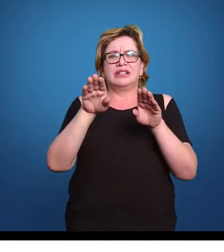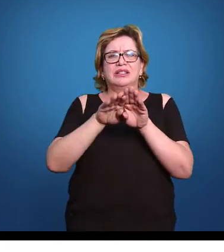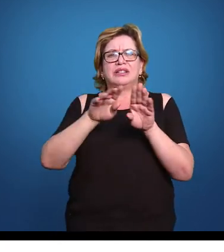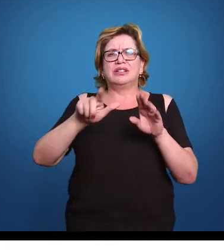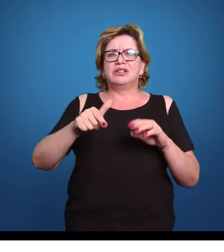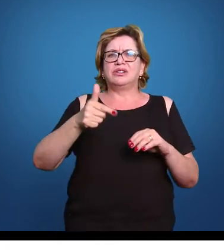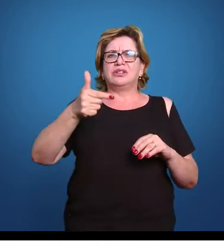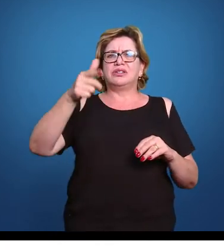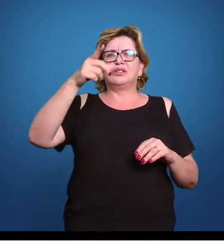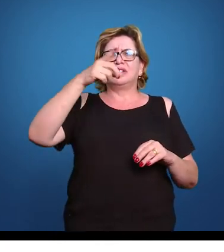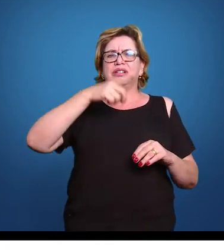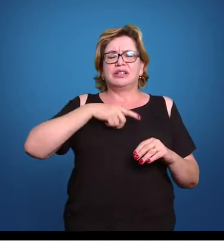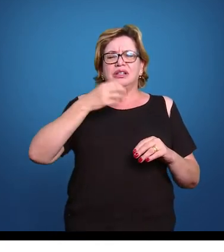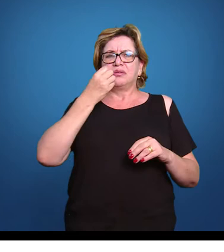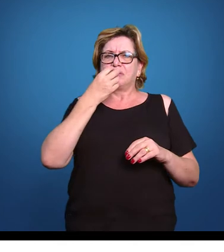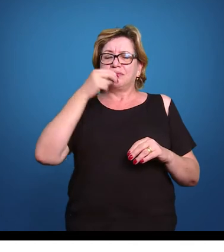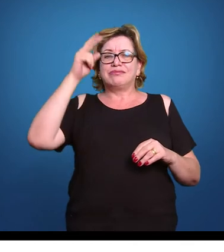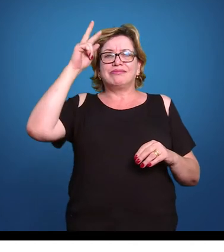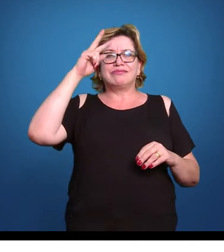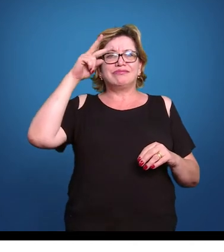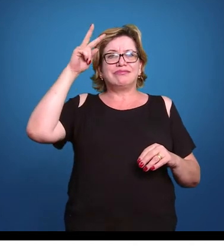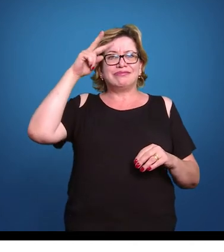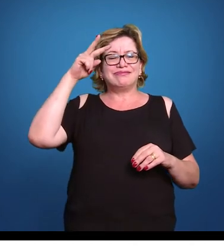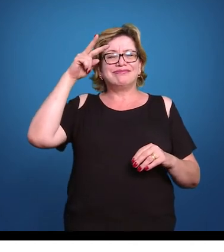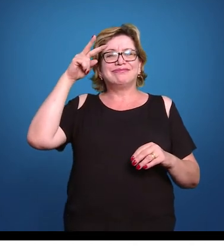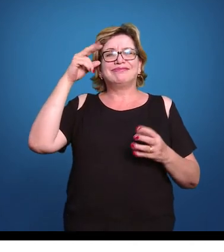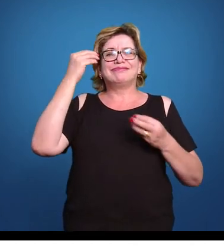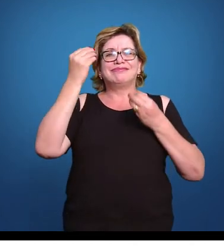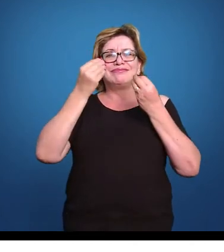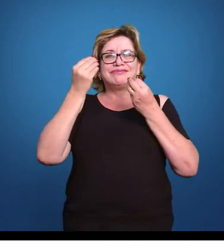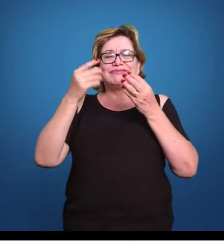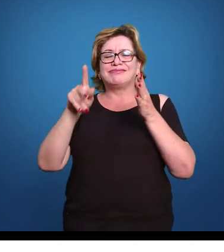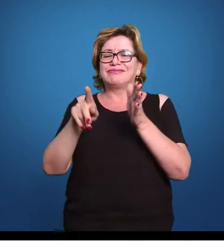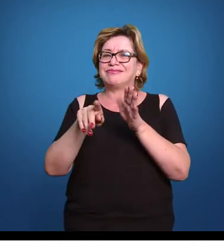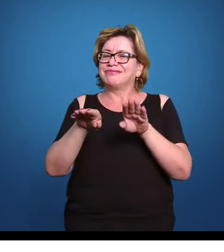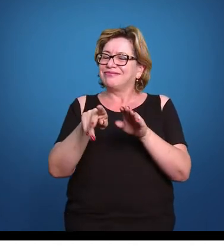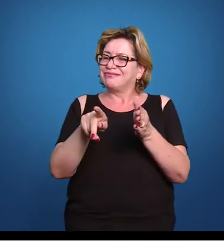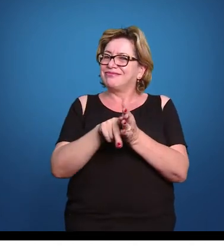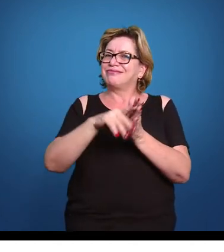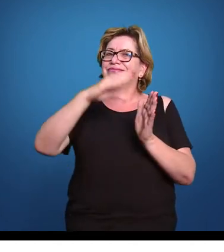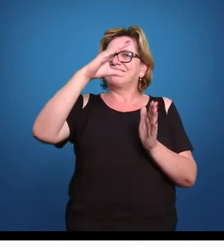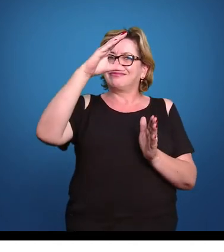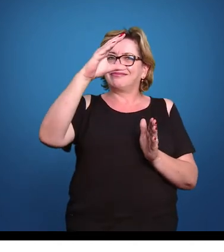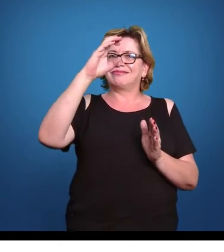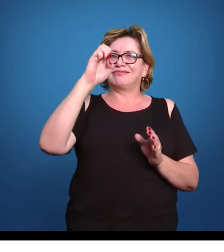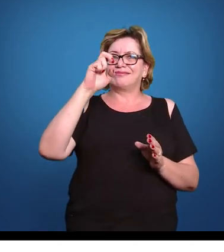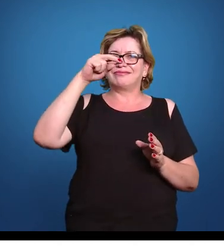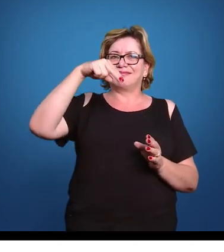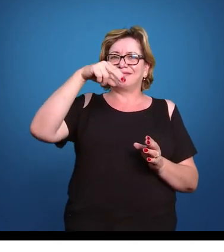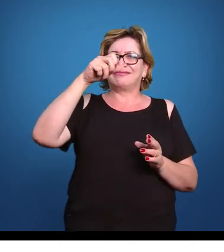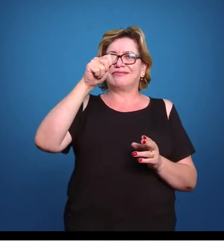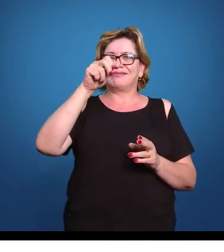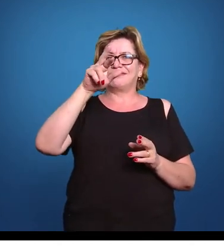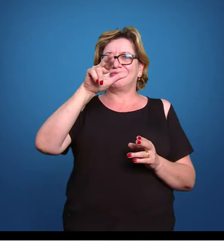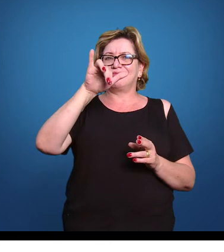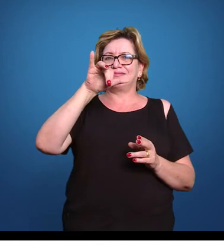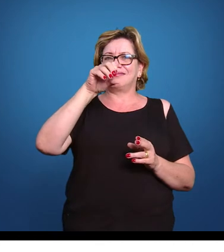é bom relembrar nesses cenários são as pessoas.